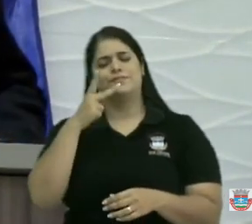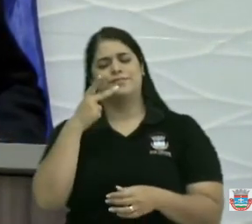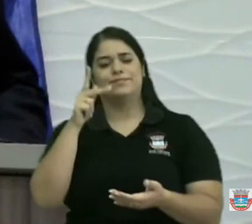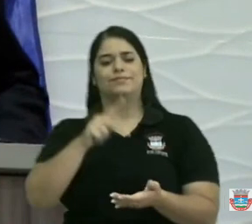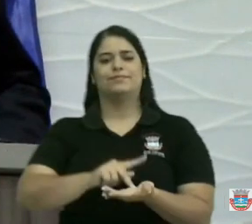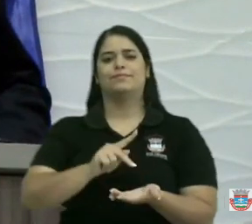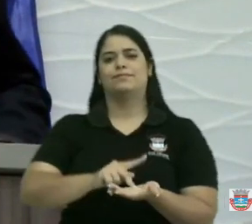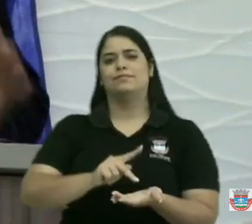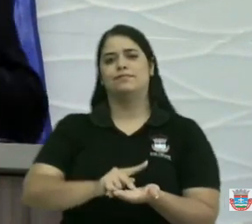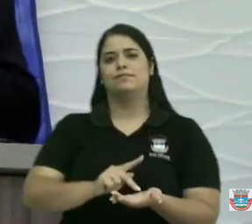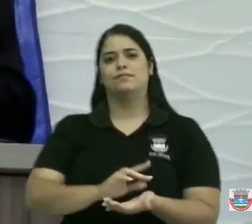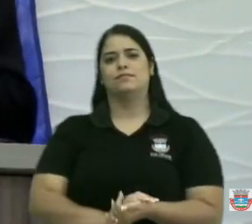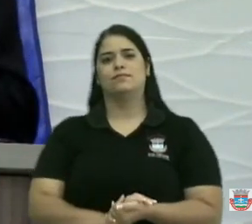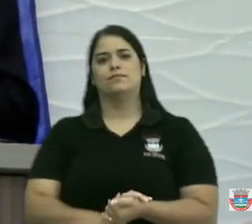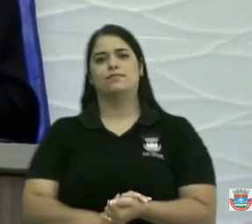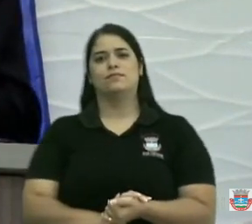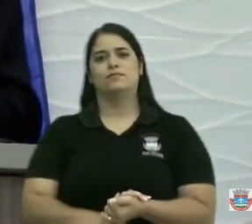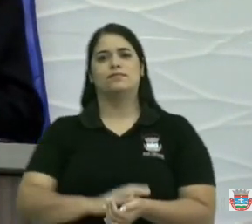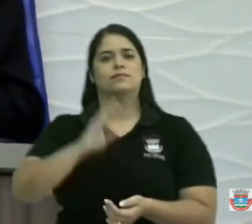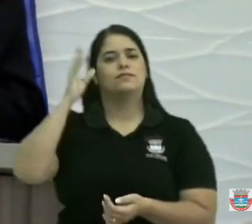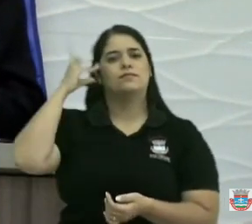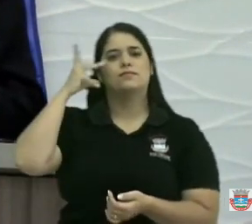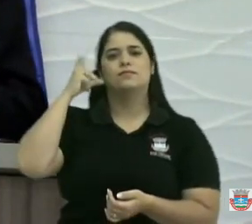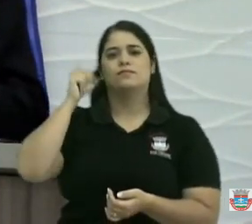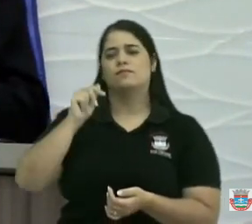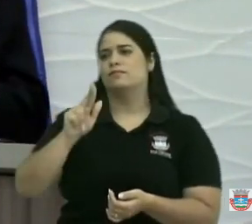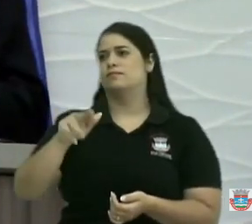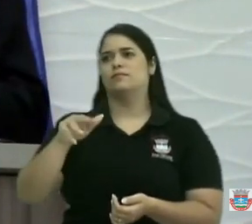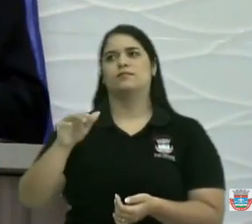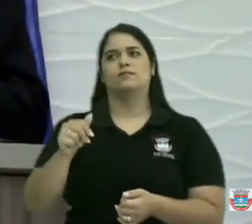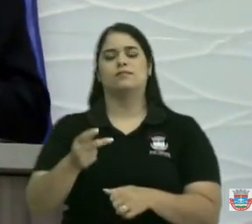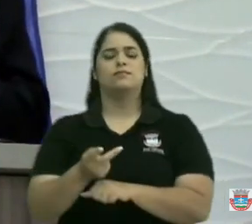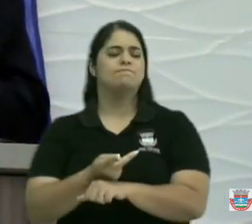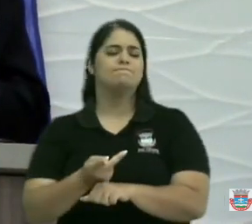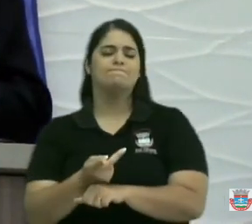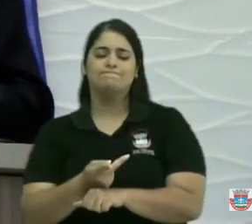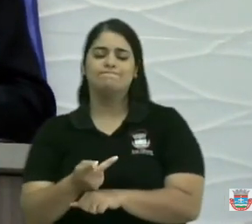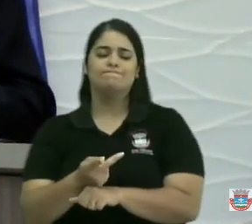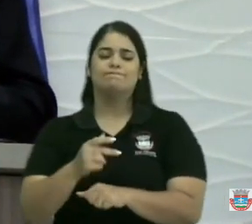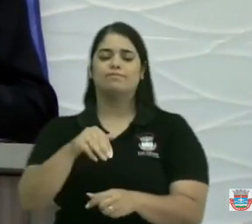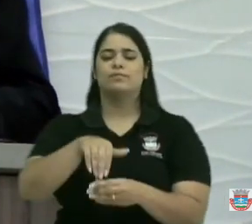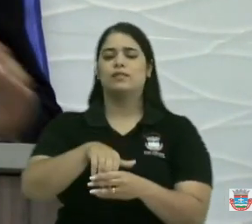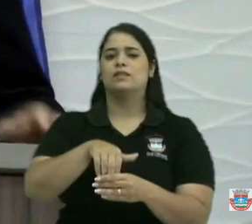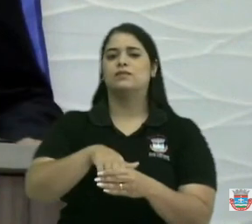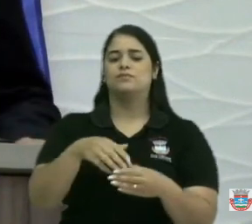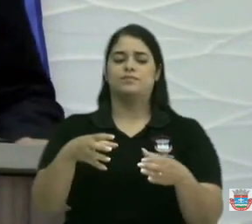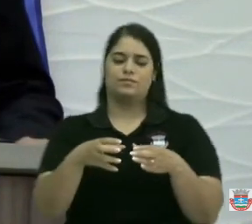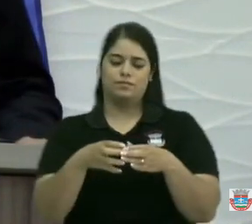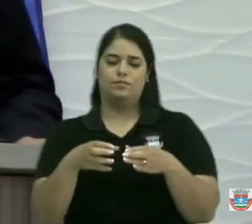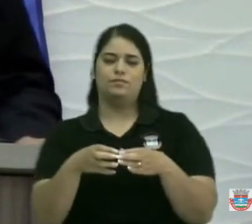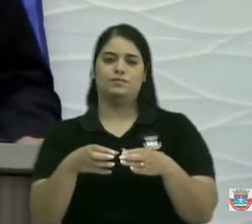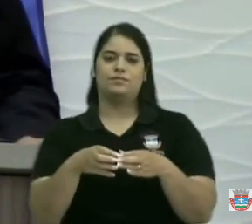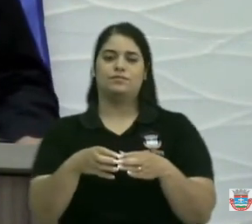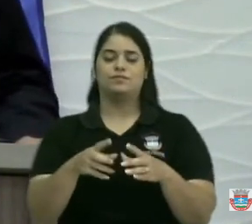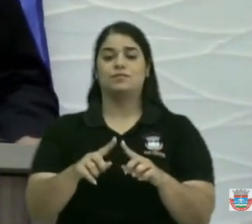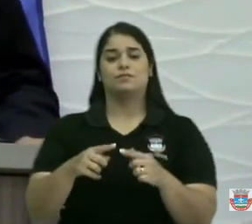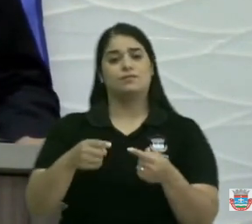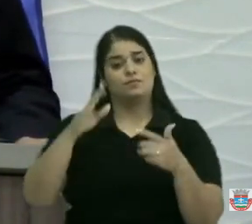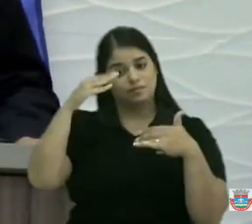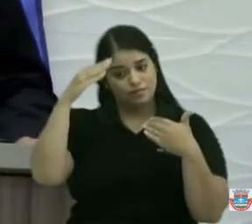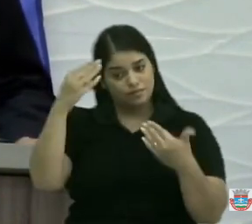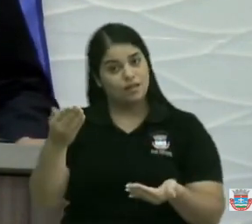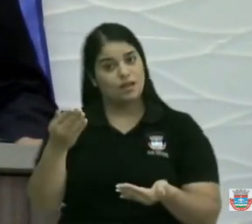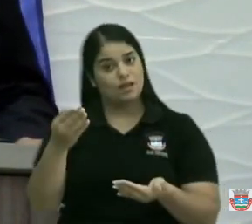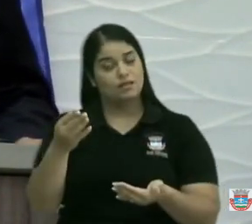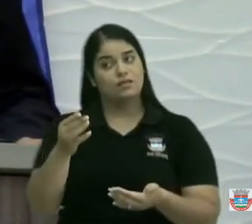casa, Zé Almeida nunca lhe procurou pra votar nesse grupo aqui. Agora, Vossa Excelência